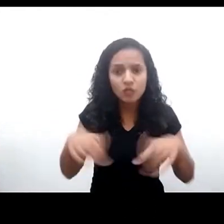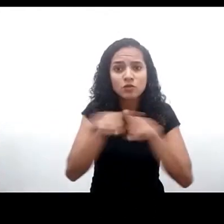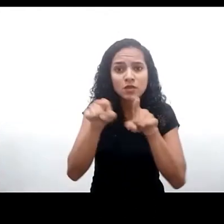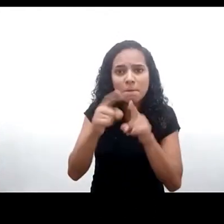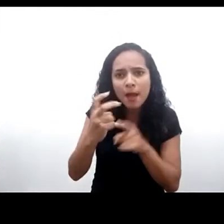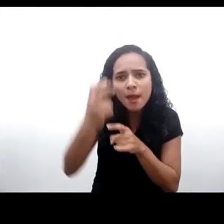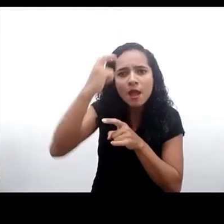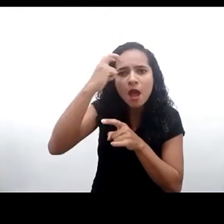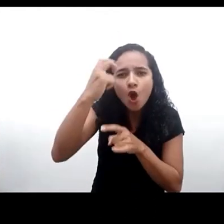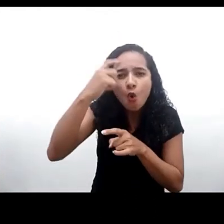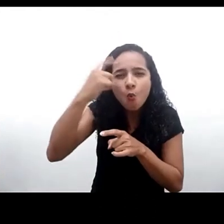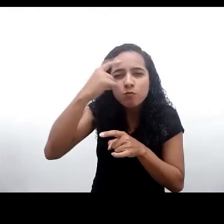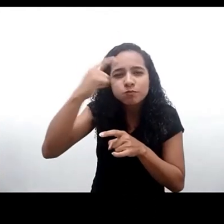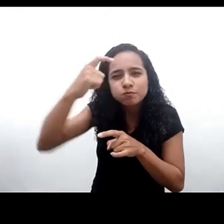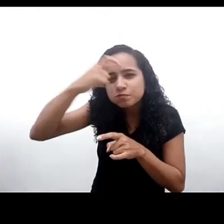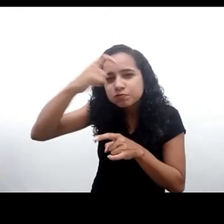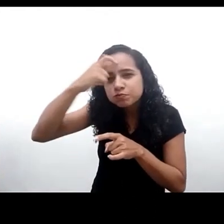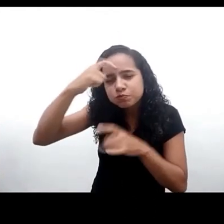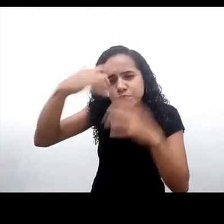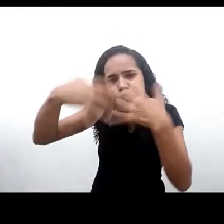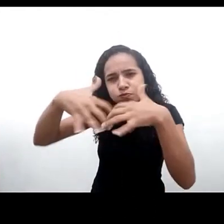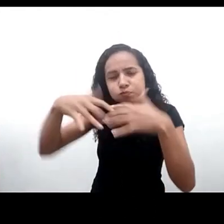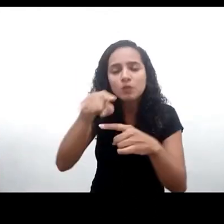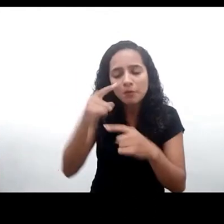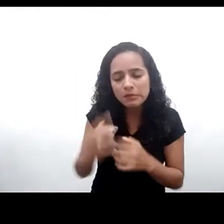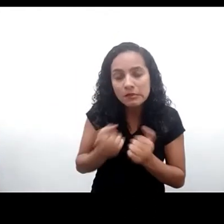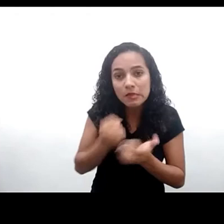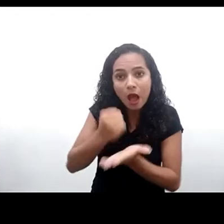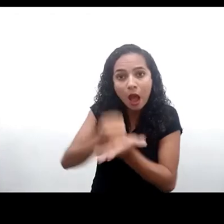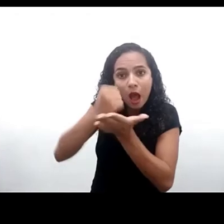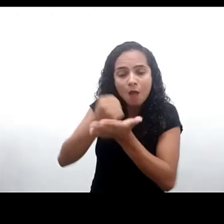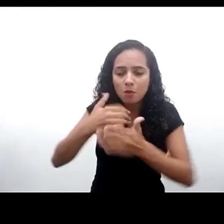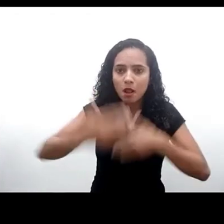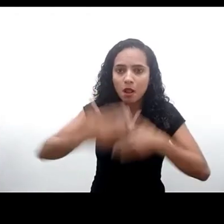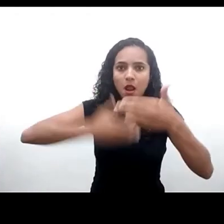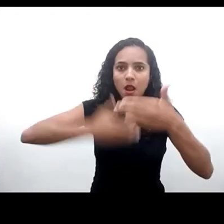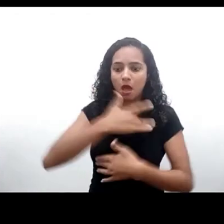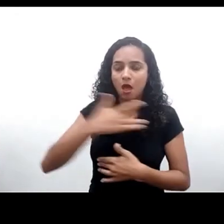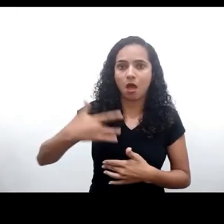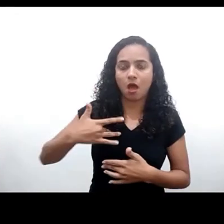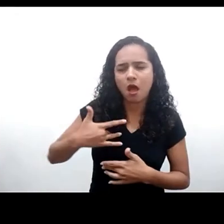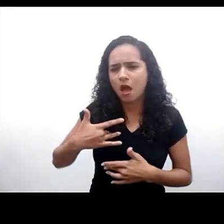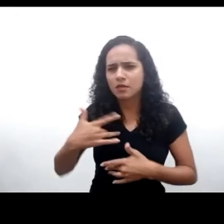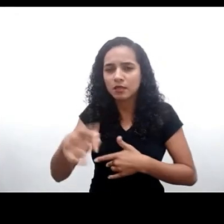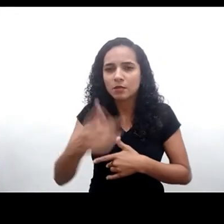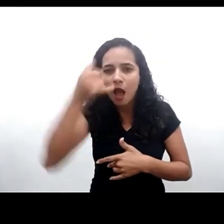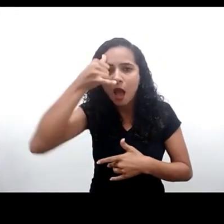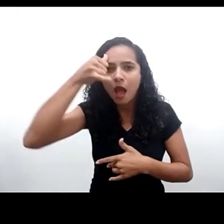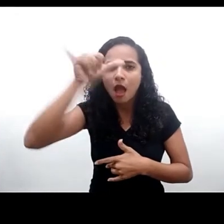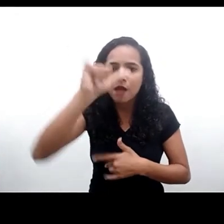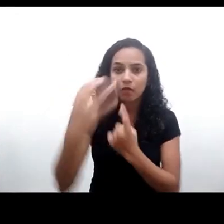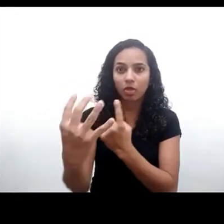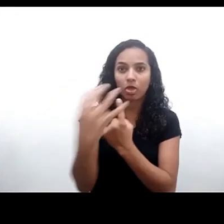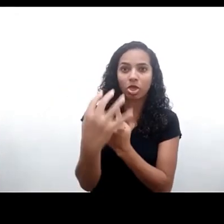psicossocial. Necessitam de apoio para se desenvolverem de forma sadia e a salvo de todo tipo de violência e exploração.